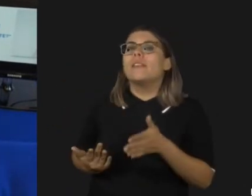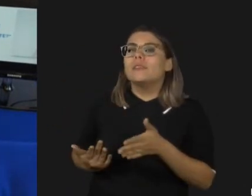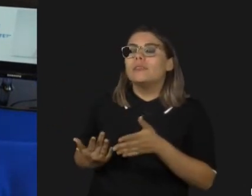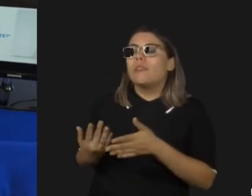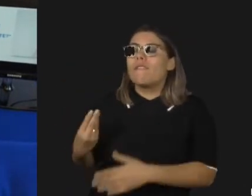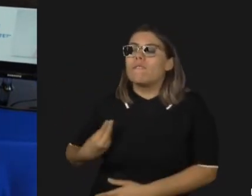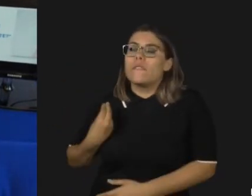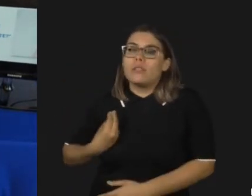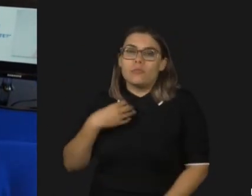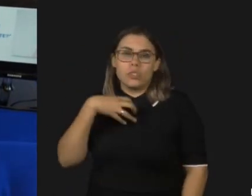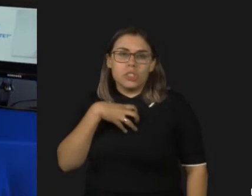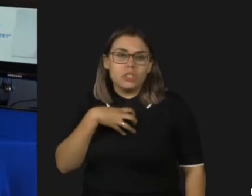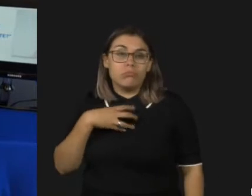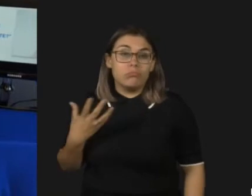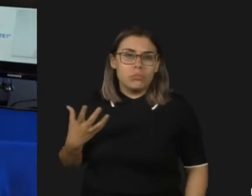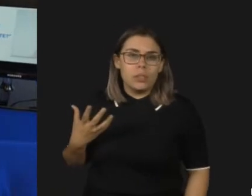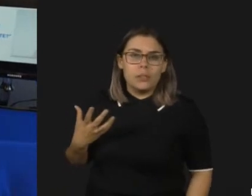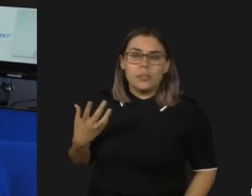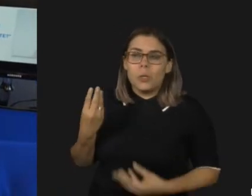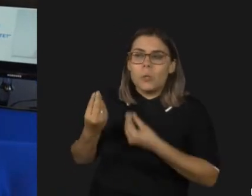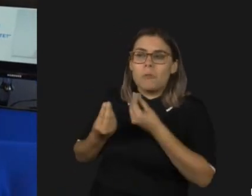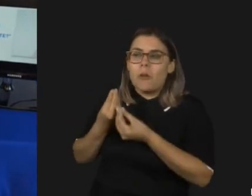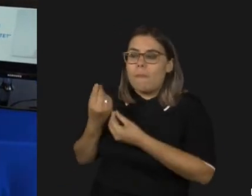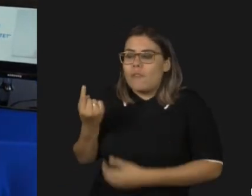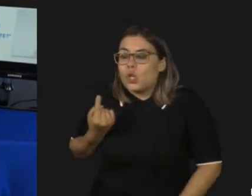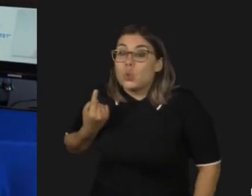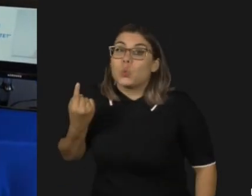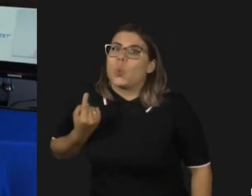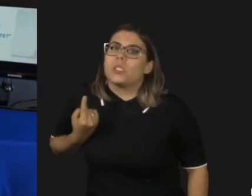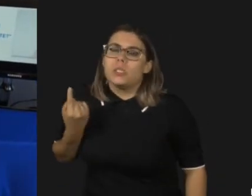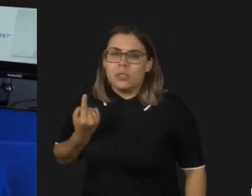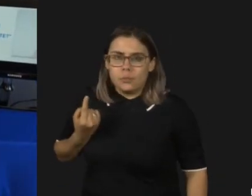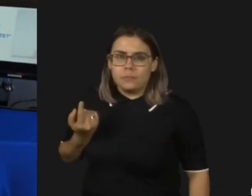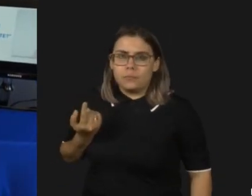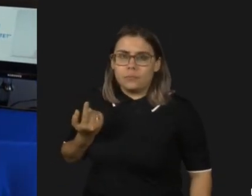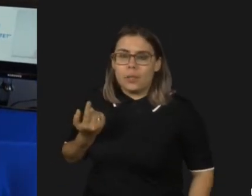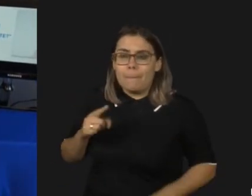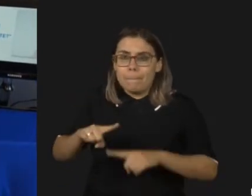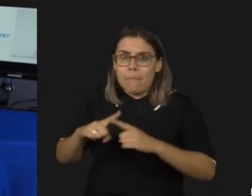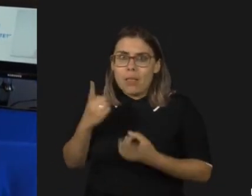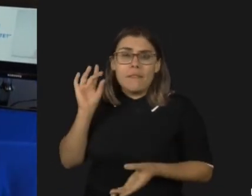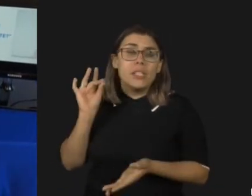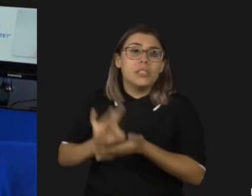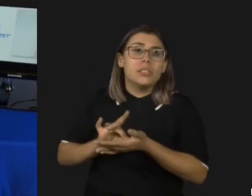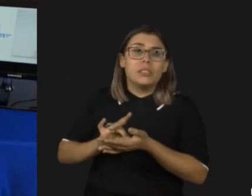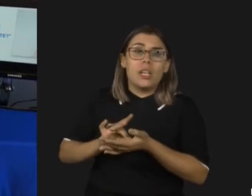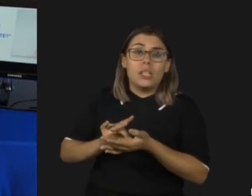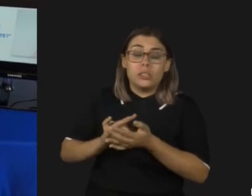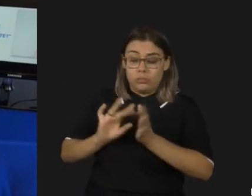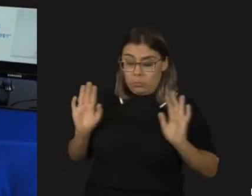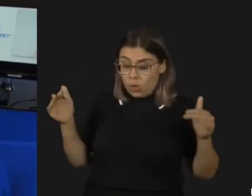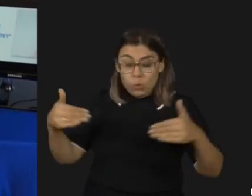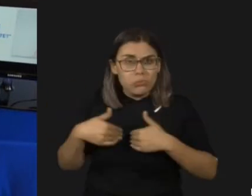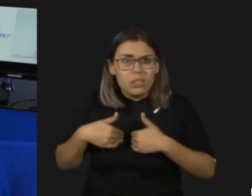debater, ou me ver encolher no meu cantinho, do que para realmente mergulhar na ativicidade de ser autista